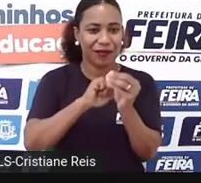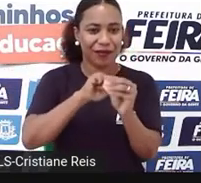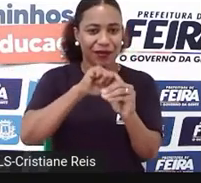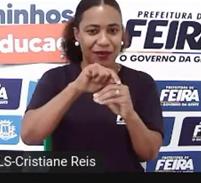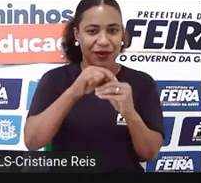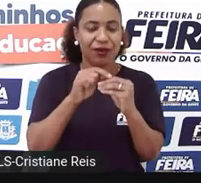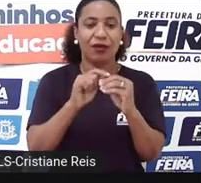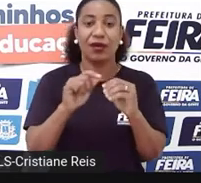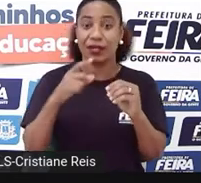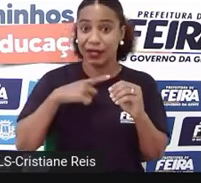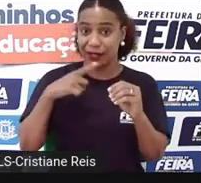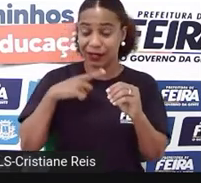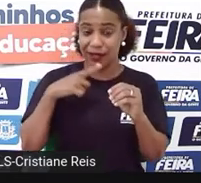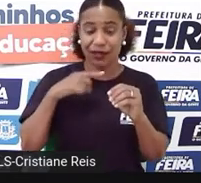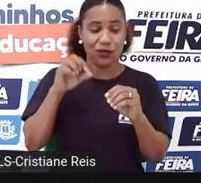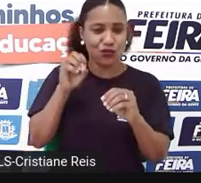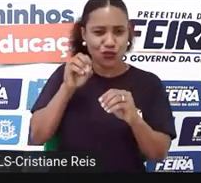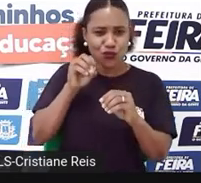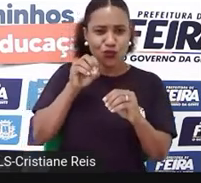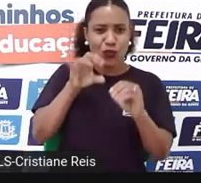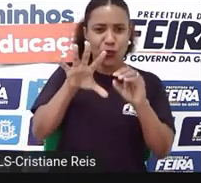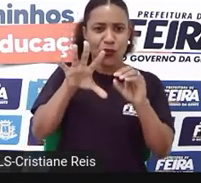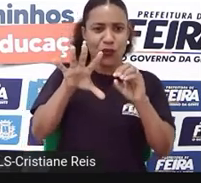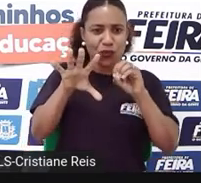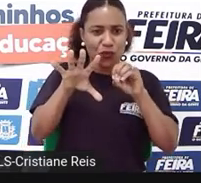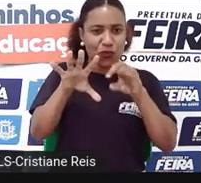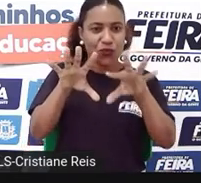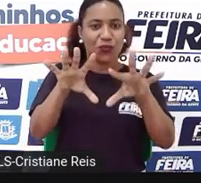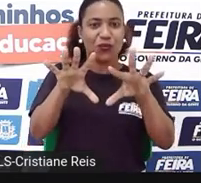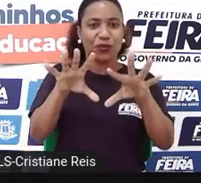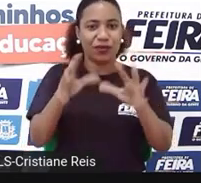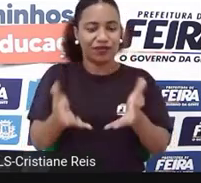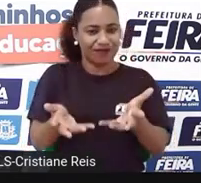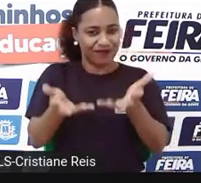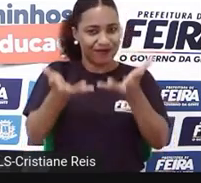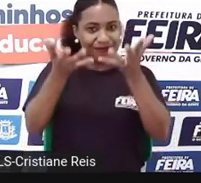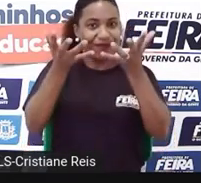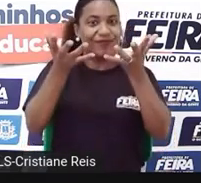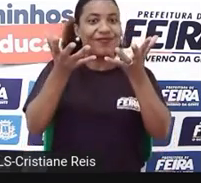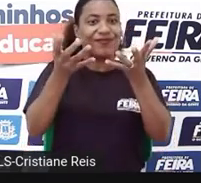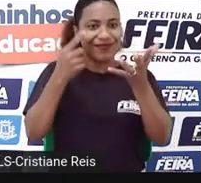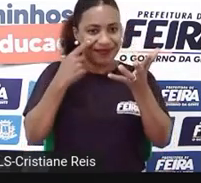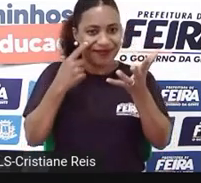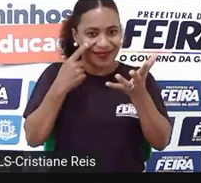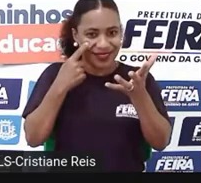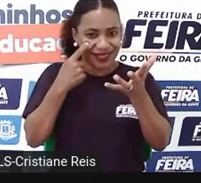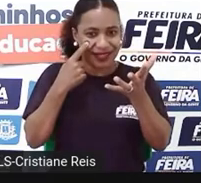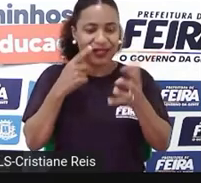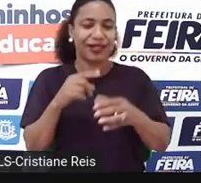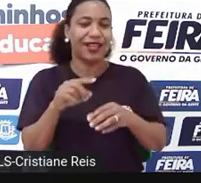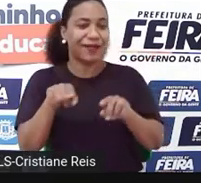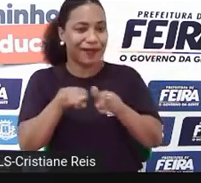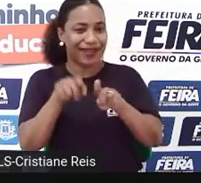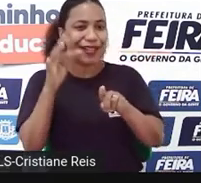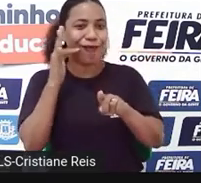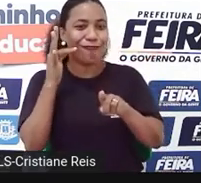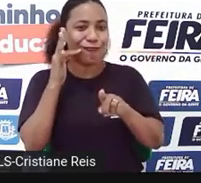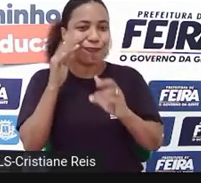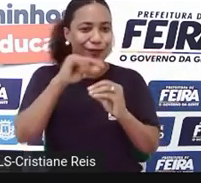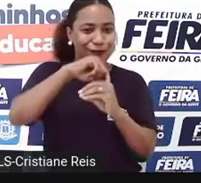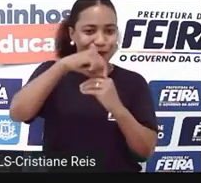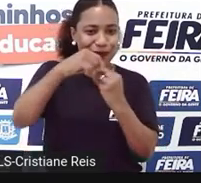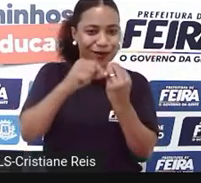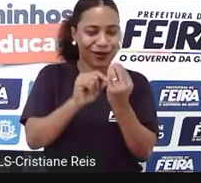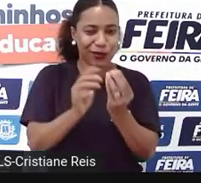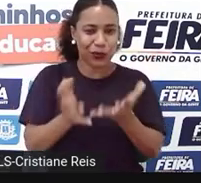mais de trás para frente, um pouco lateral, para também dar esse volume, dar o volume nas frutas, um brilho, então traz bem